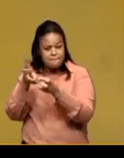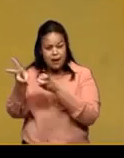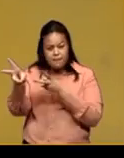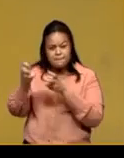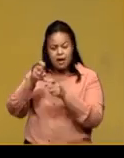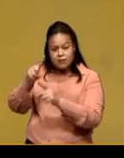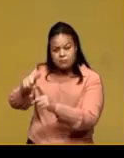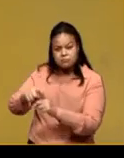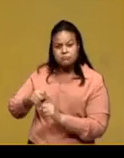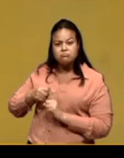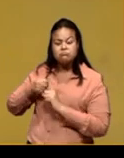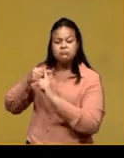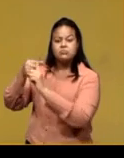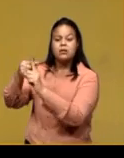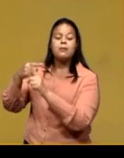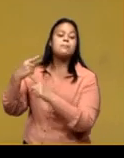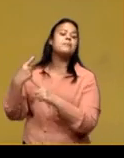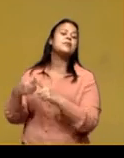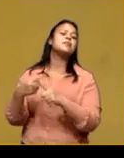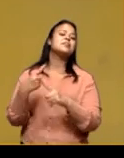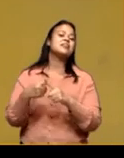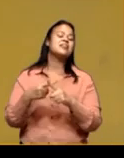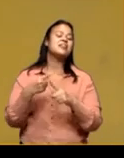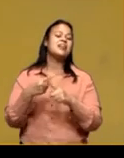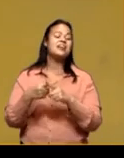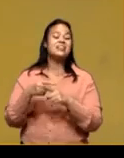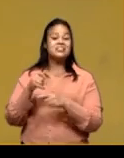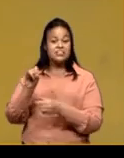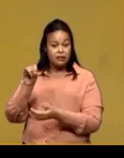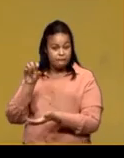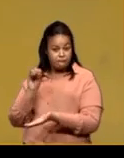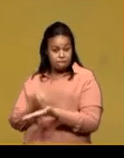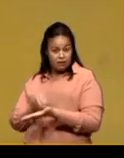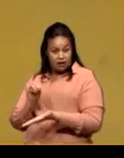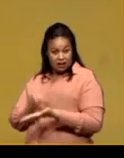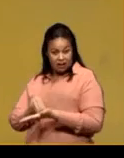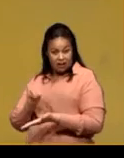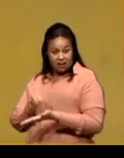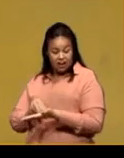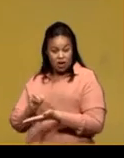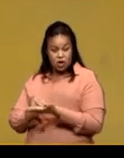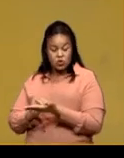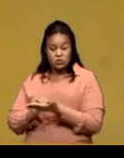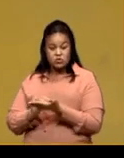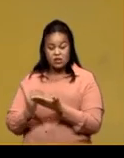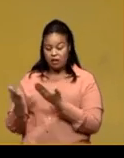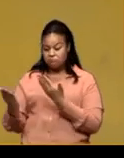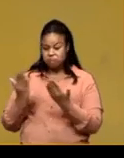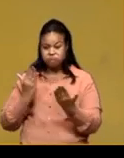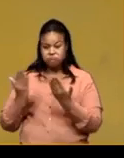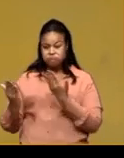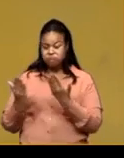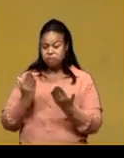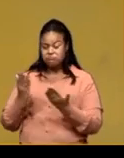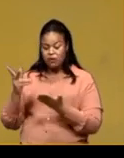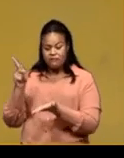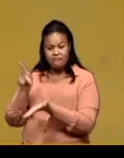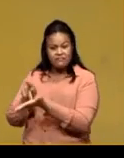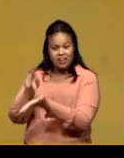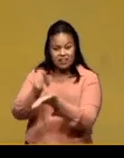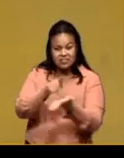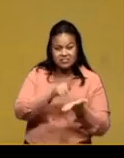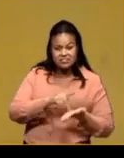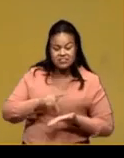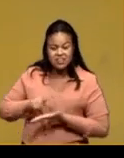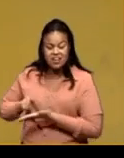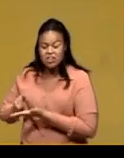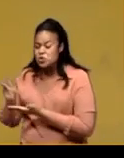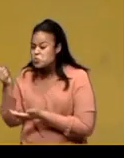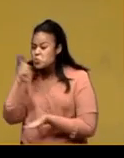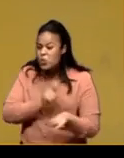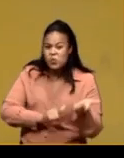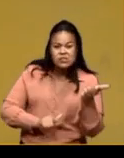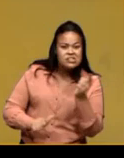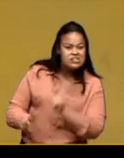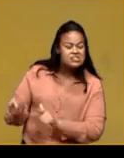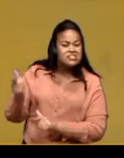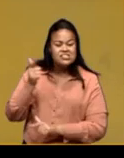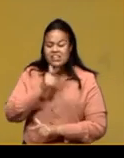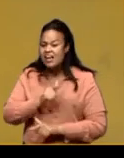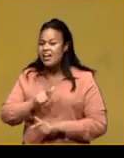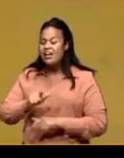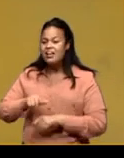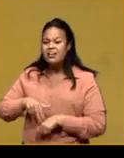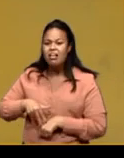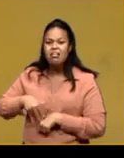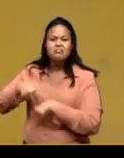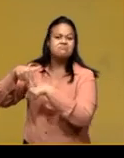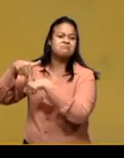positividade, porque sem ela e sem uma relação otimista com a realidade, a gente não vai conseguir sair desse buraco.